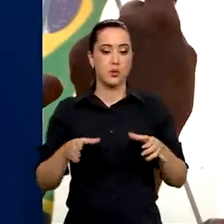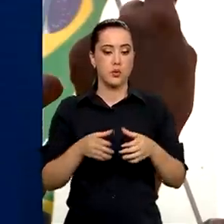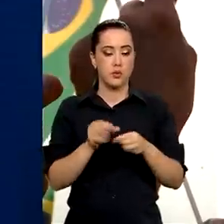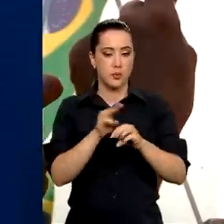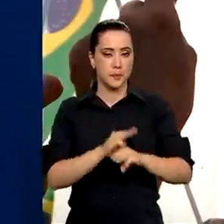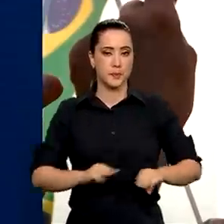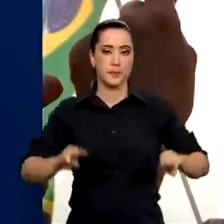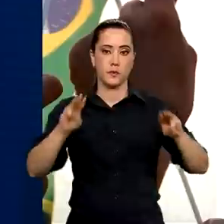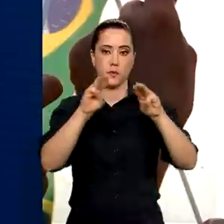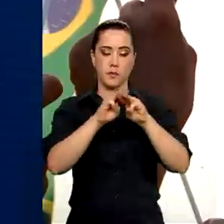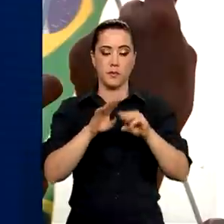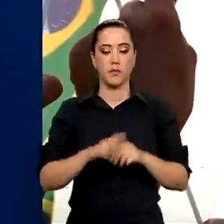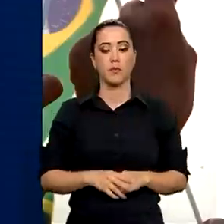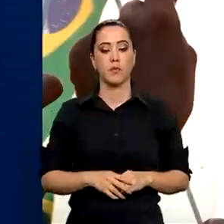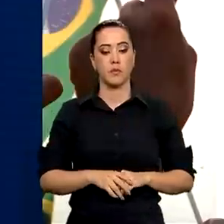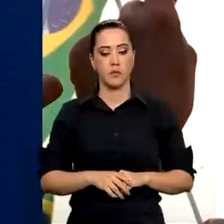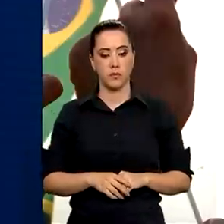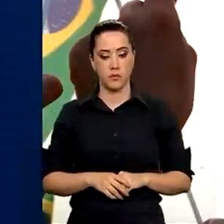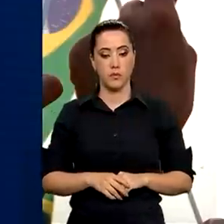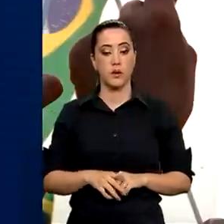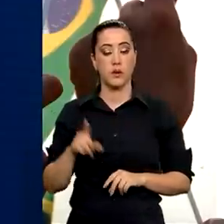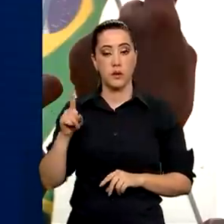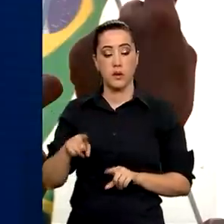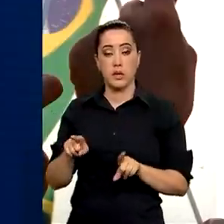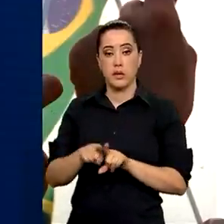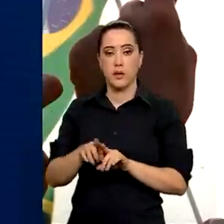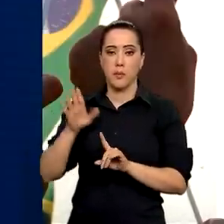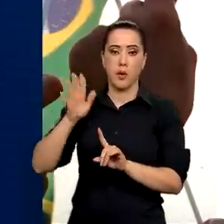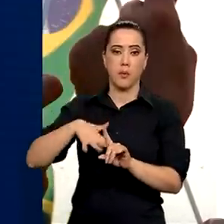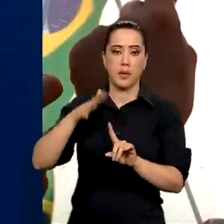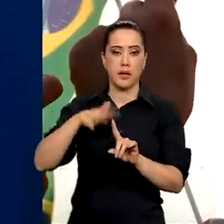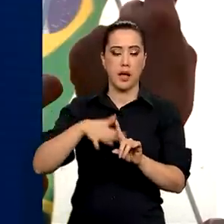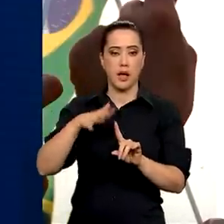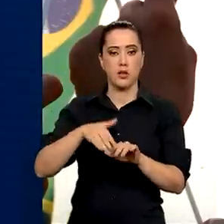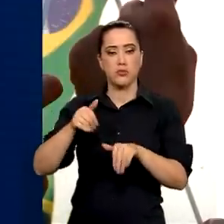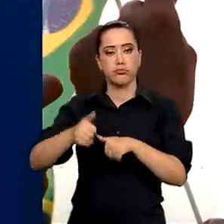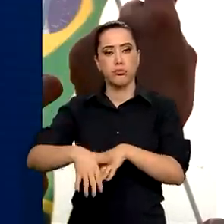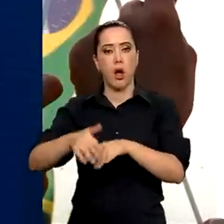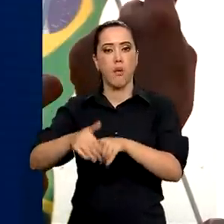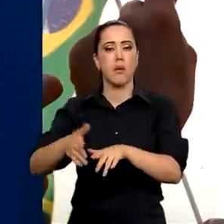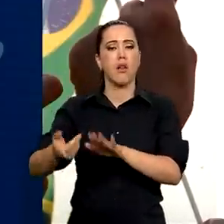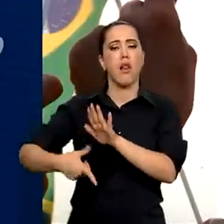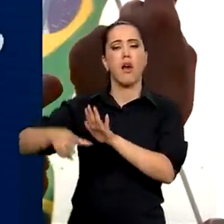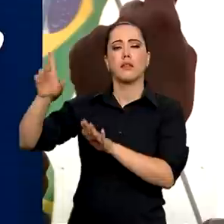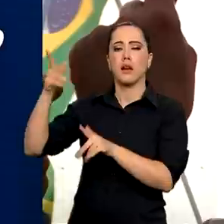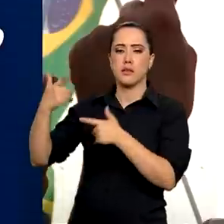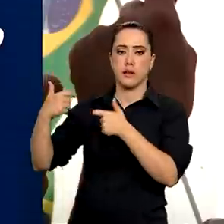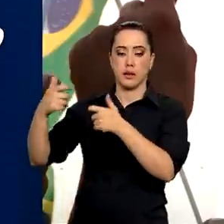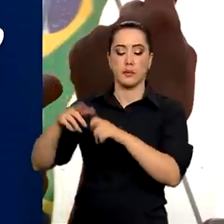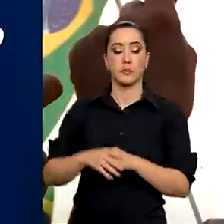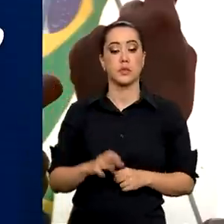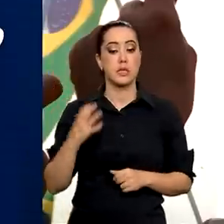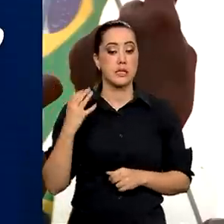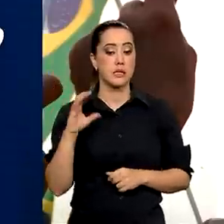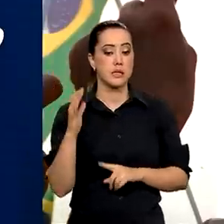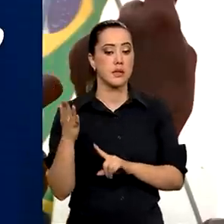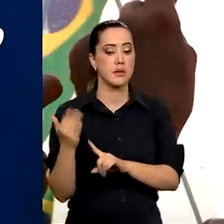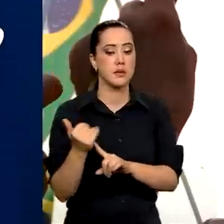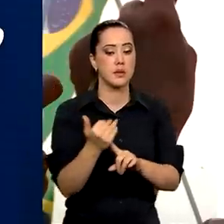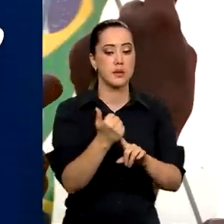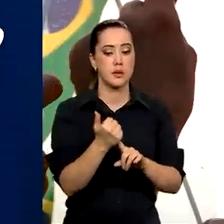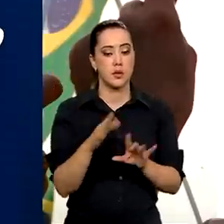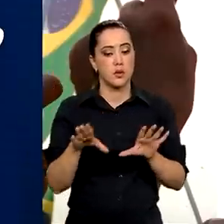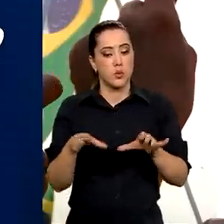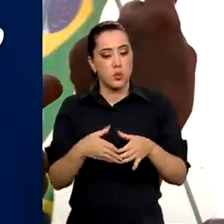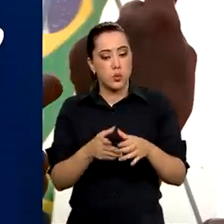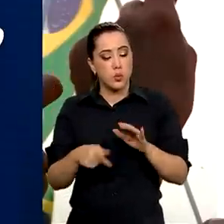das Nações Unidas e homenagens aos pracinhas da Força Expedicionária Brasileira. Ciência e tecnologia, com o desfile de alunos